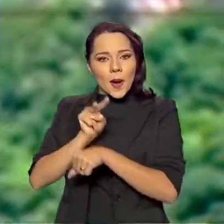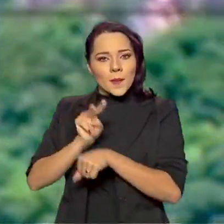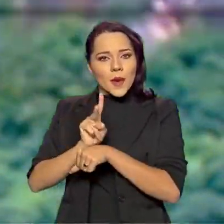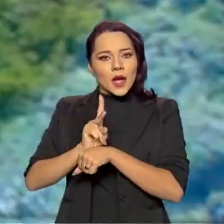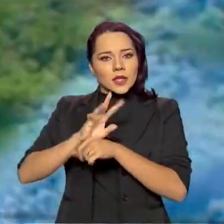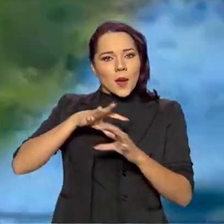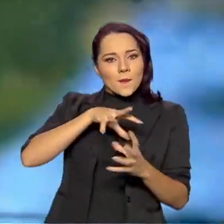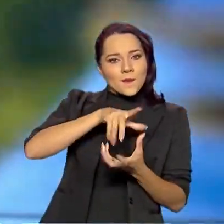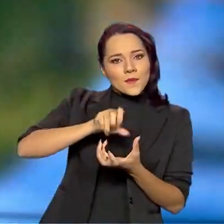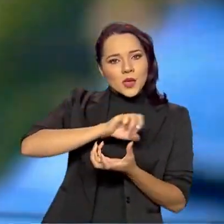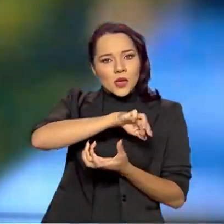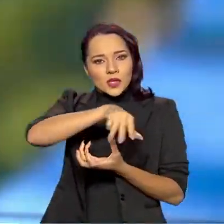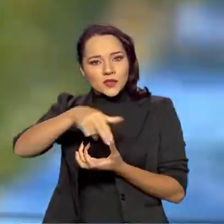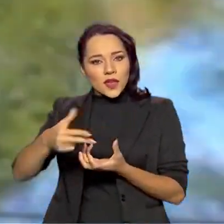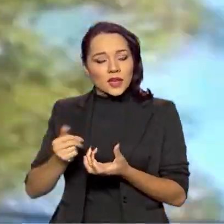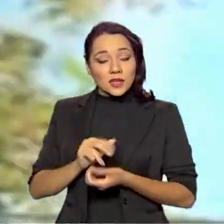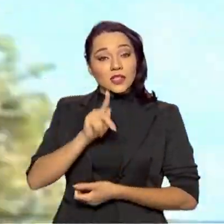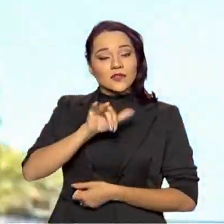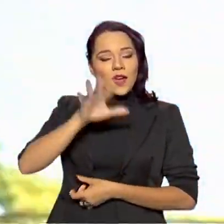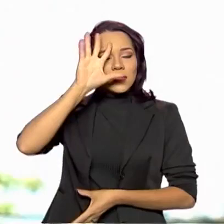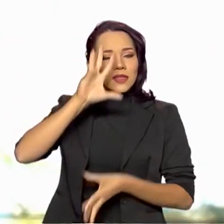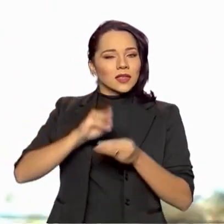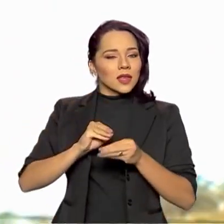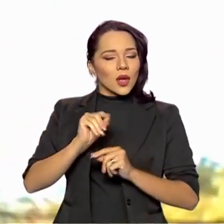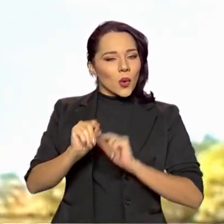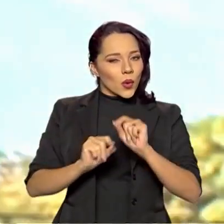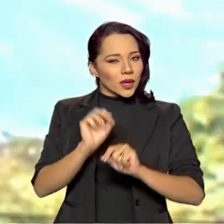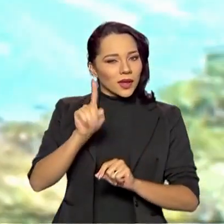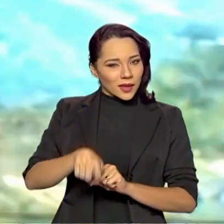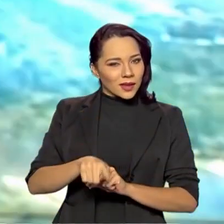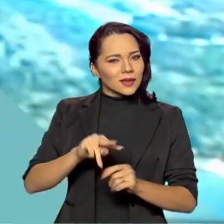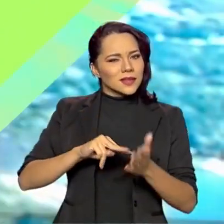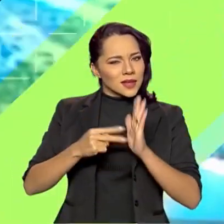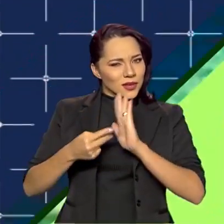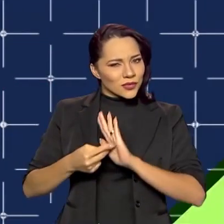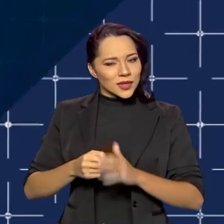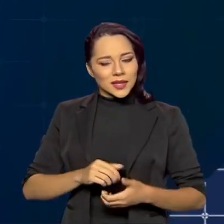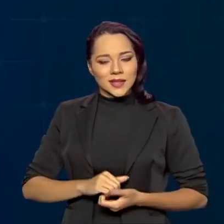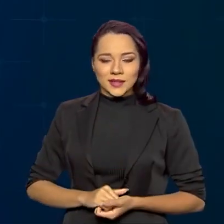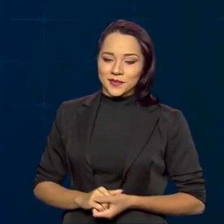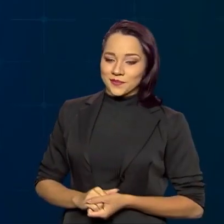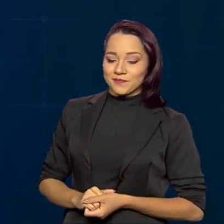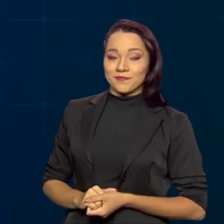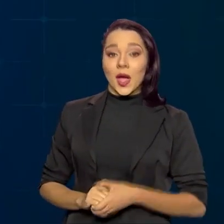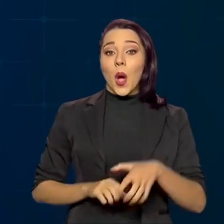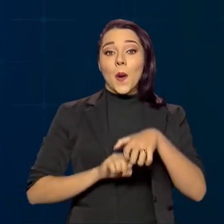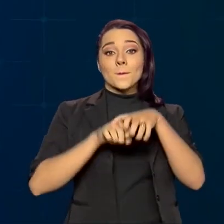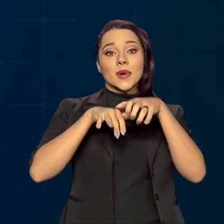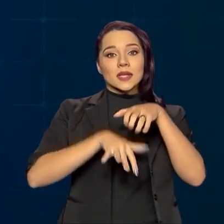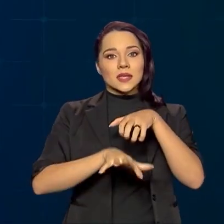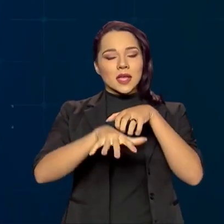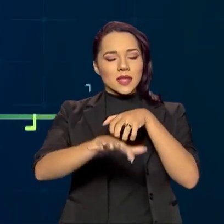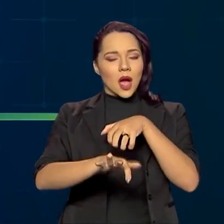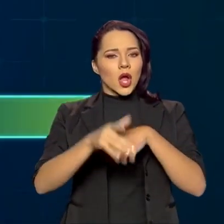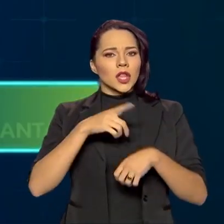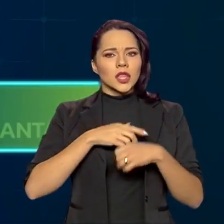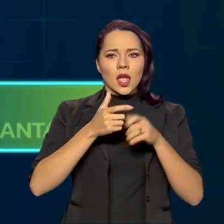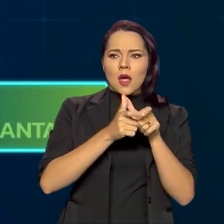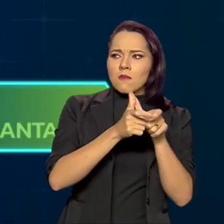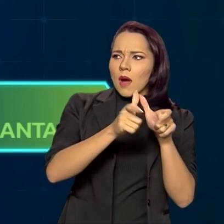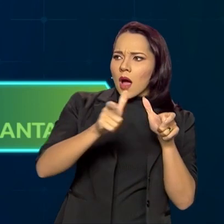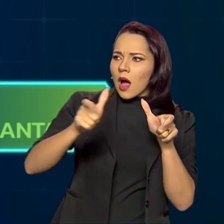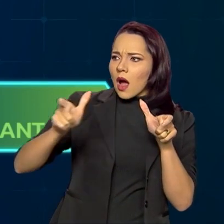Biosfera. E a gente vai entender agora o que de fato isso significa. O Pantanal ocupa aproximadamente